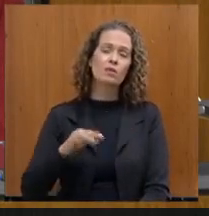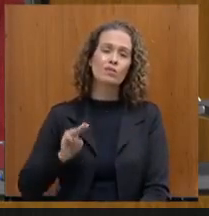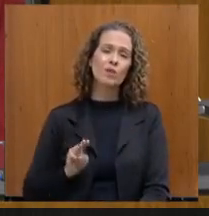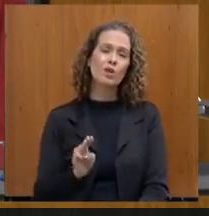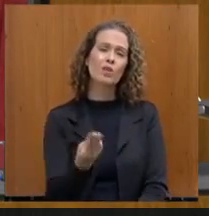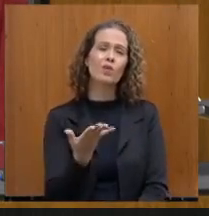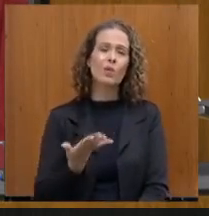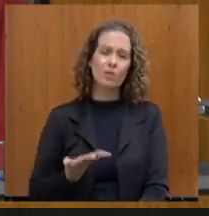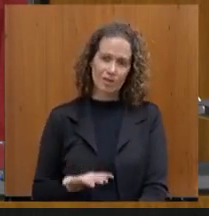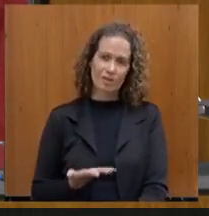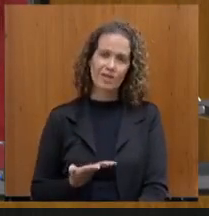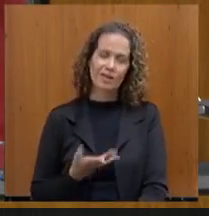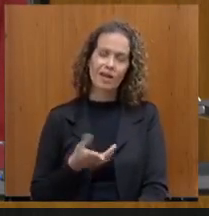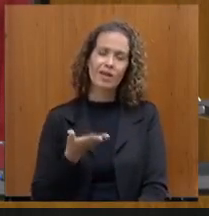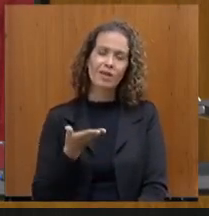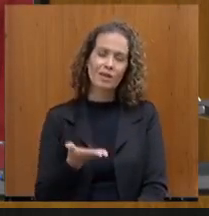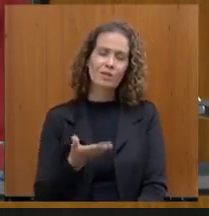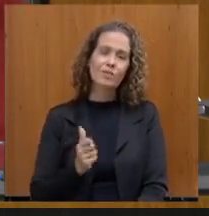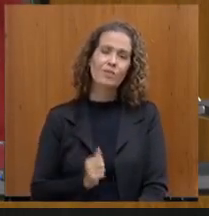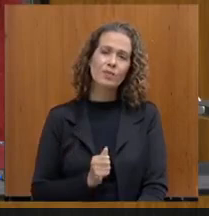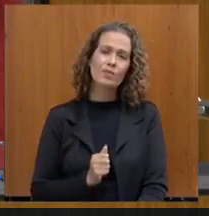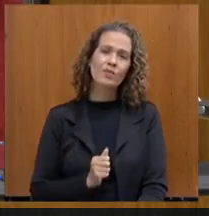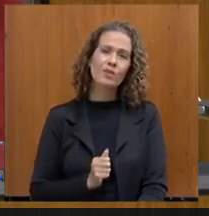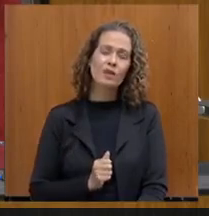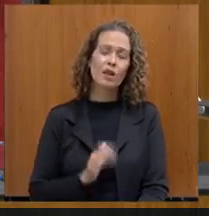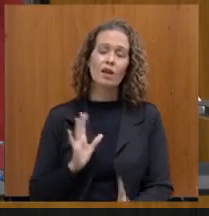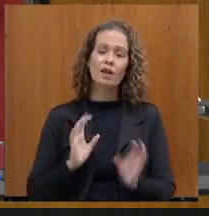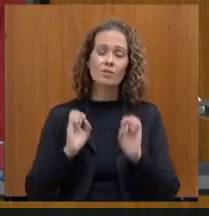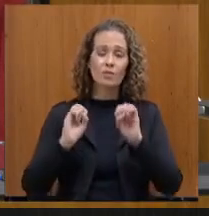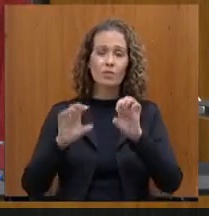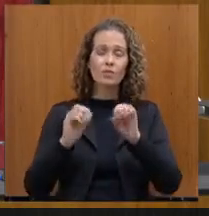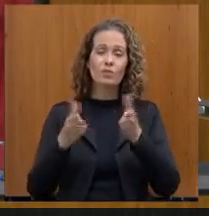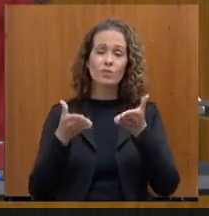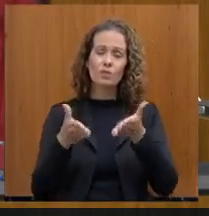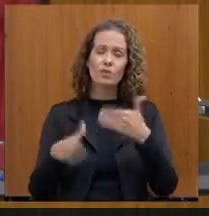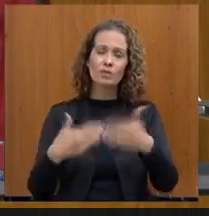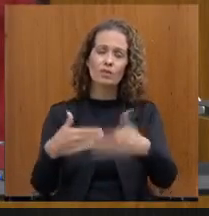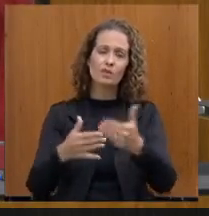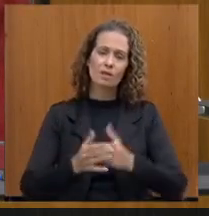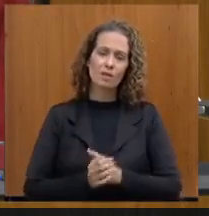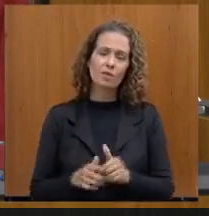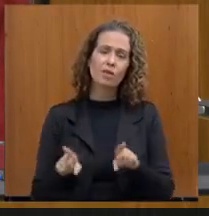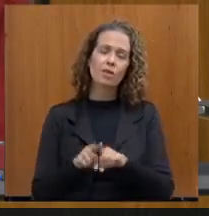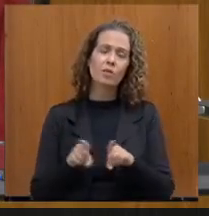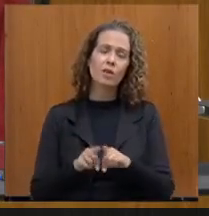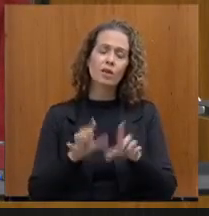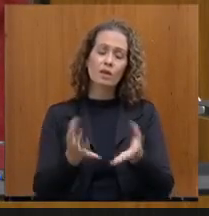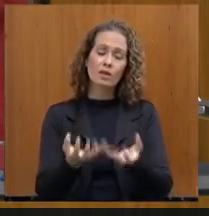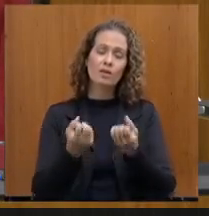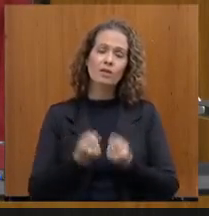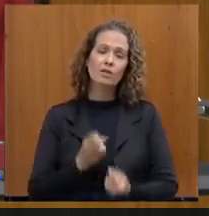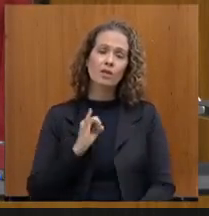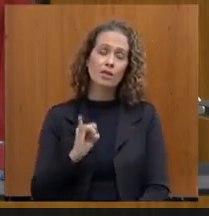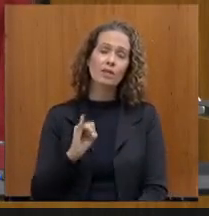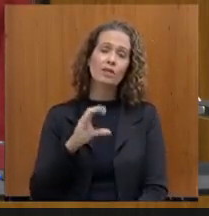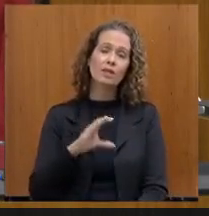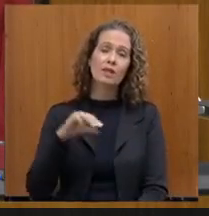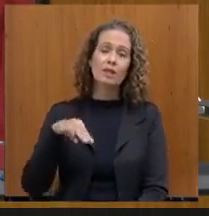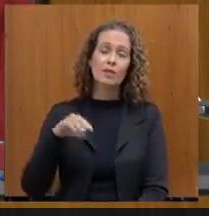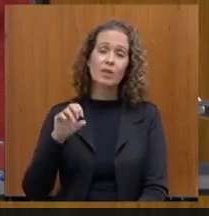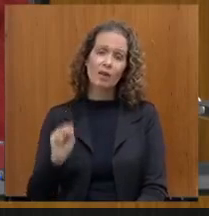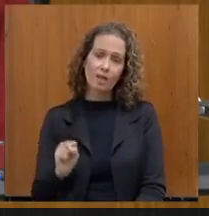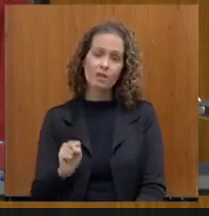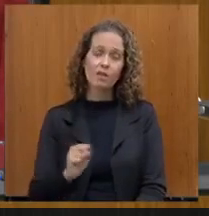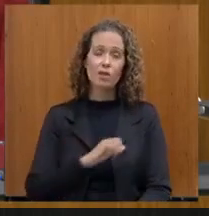ao investimento fim na área da saúde. Compensação de arrecadação de ICMS, de janeiro a junho,